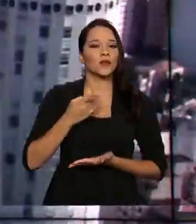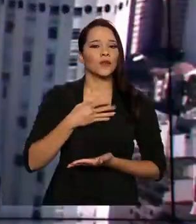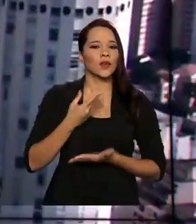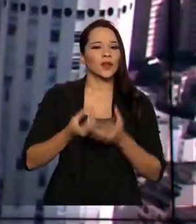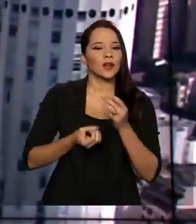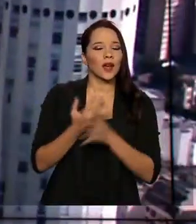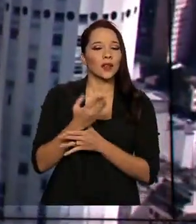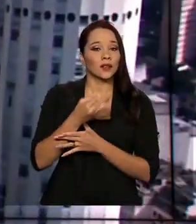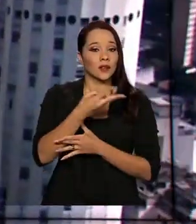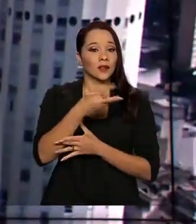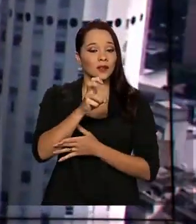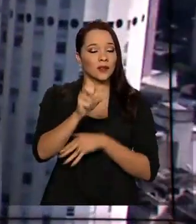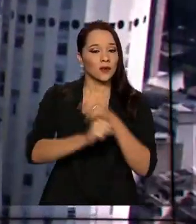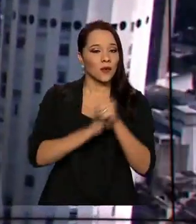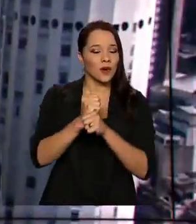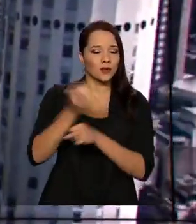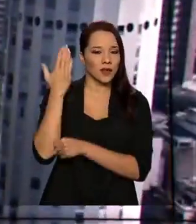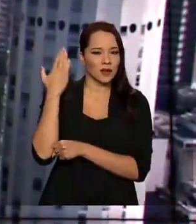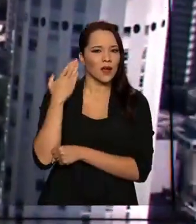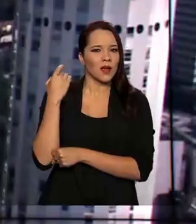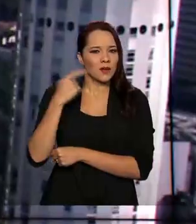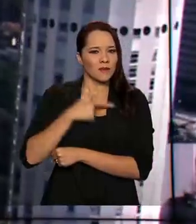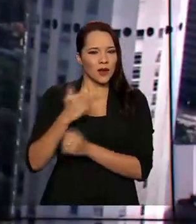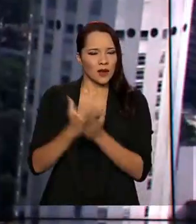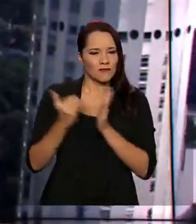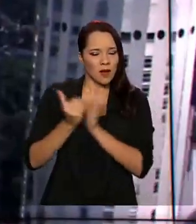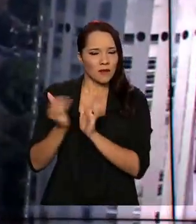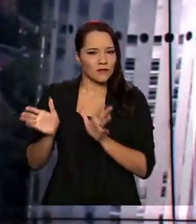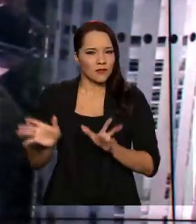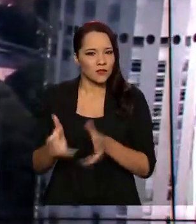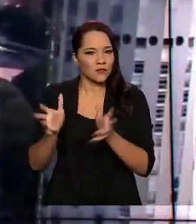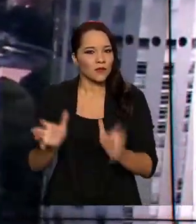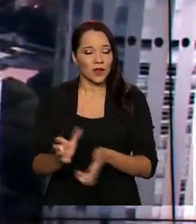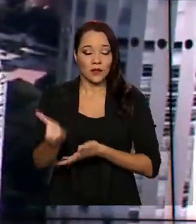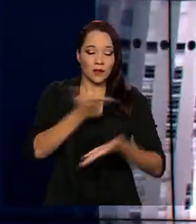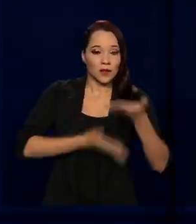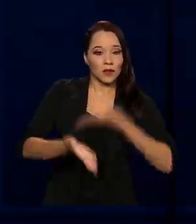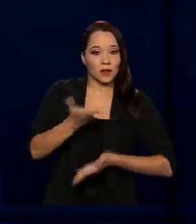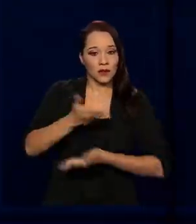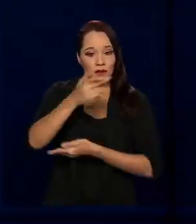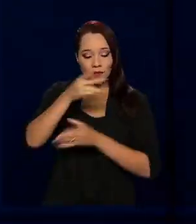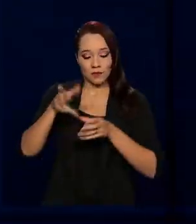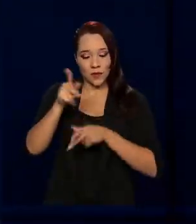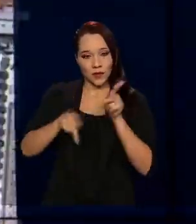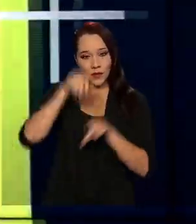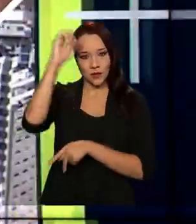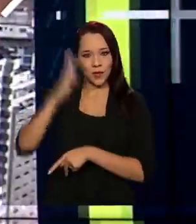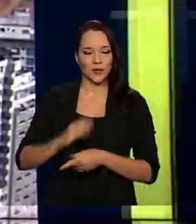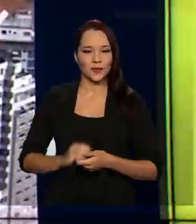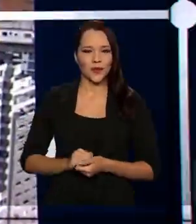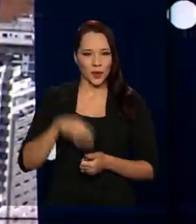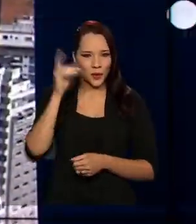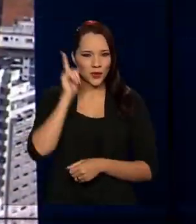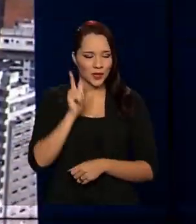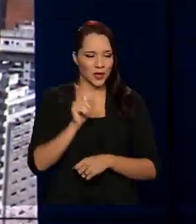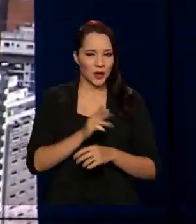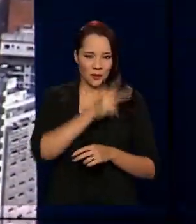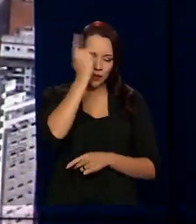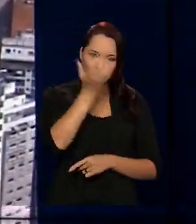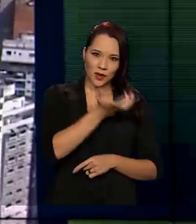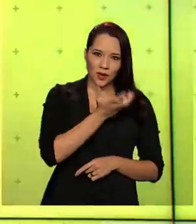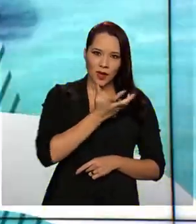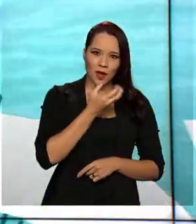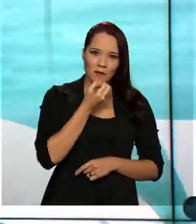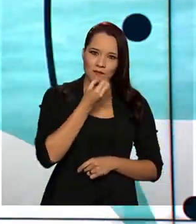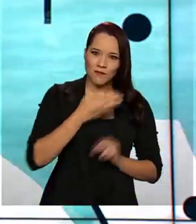35 anos para fortalecer e estimular a solidariedade entre os brasileiros. E para fazer a ponte entre quem quer fazer